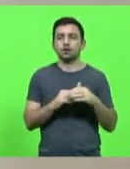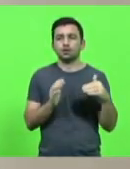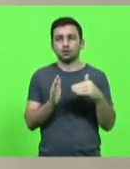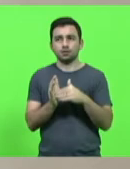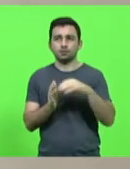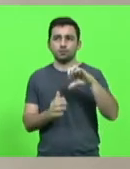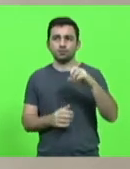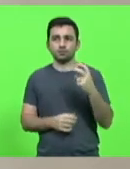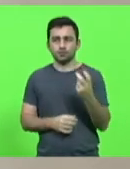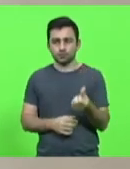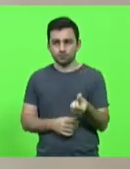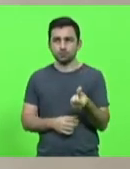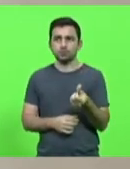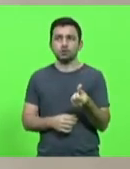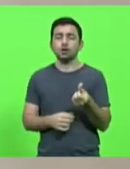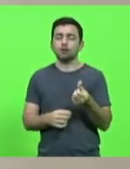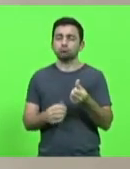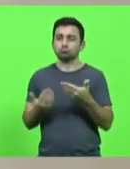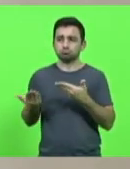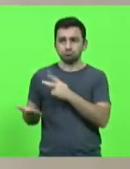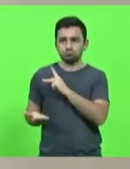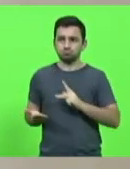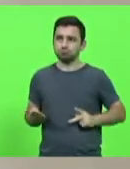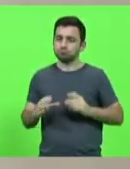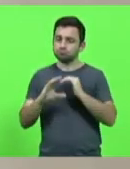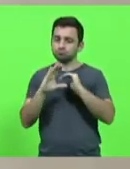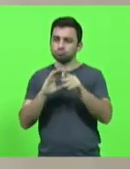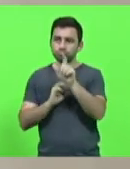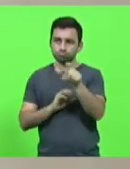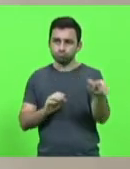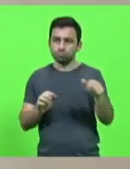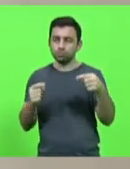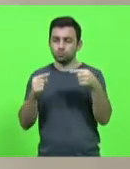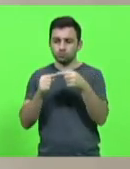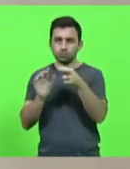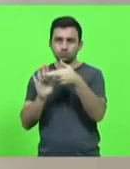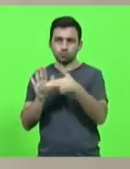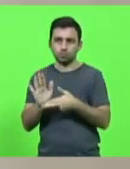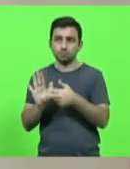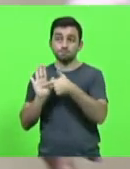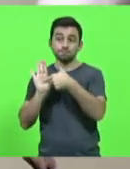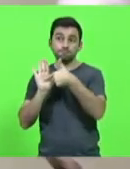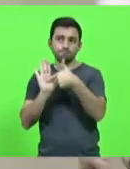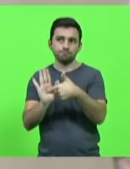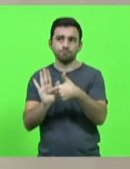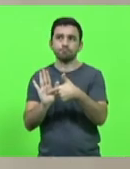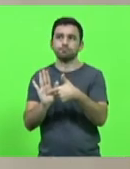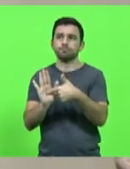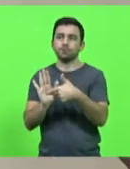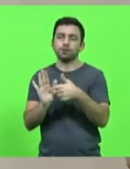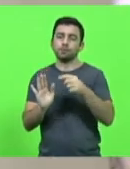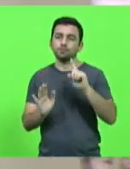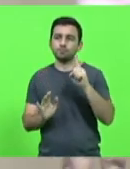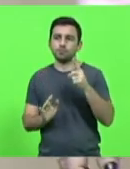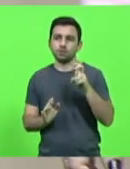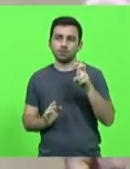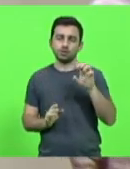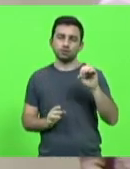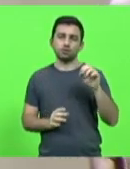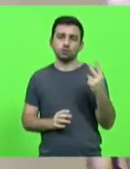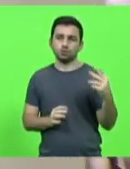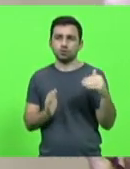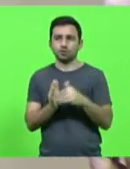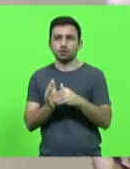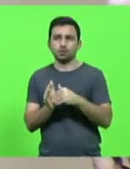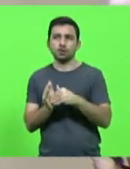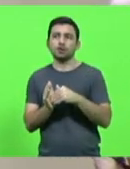Esta presidência comunica que encaminhará os destinatários conforme determina o regimento interno as seguintes indicações. Indicações 1.502 a 1.504 e